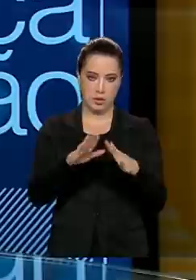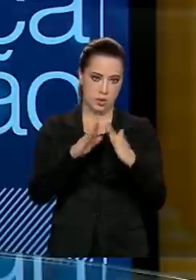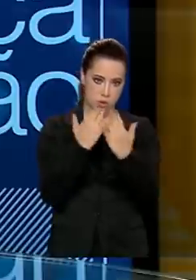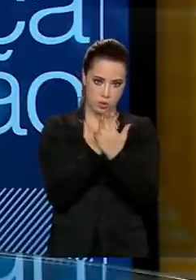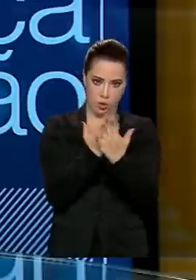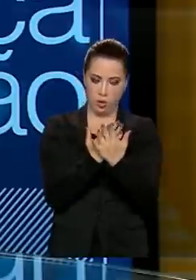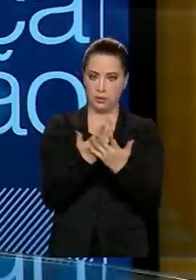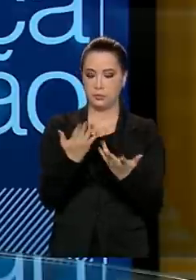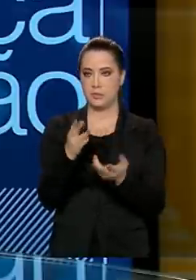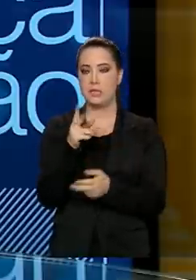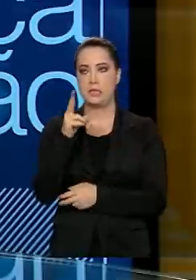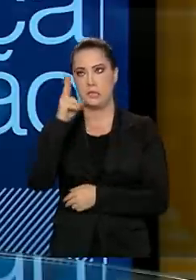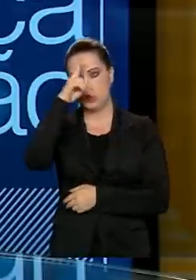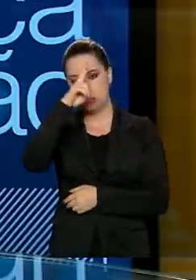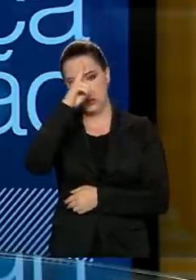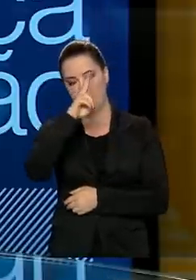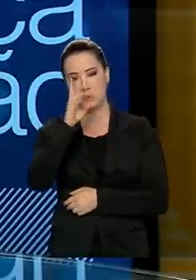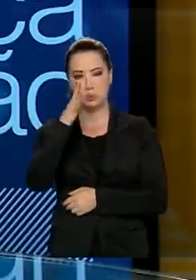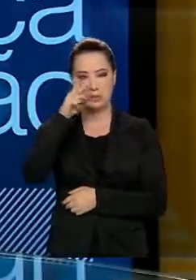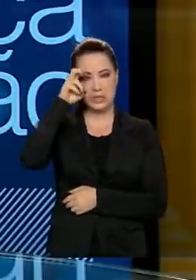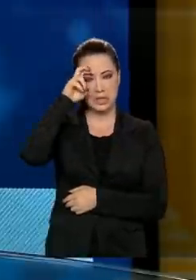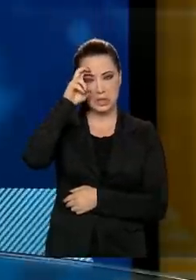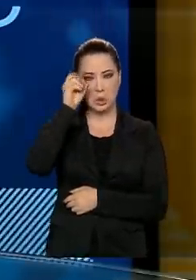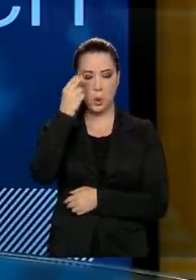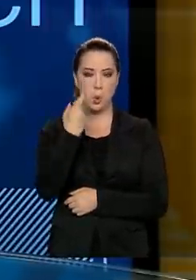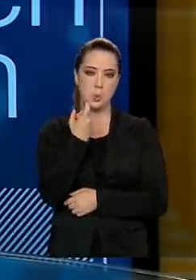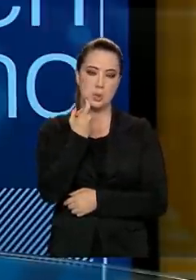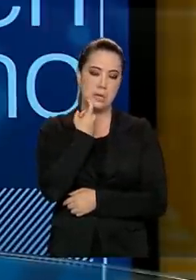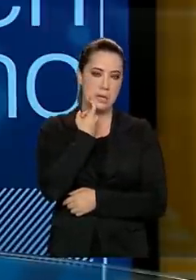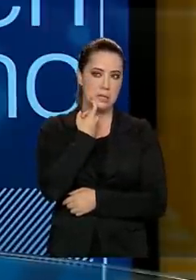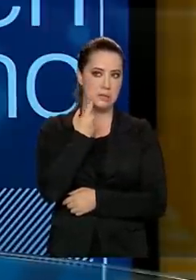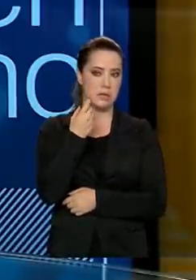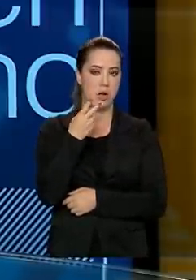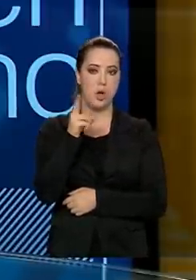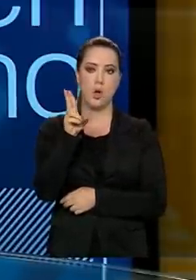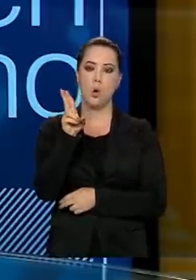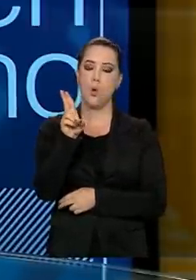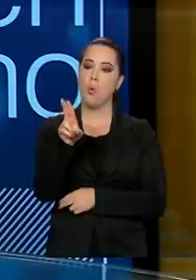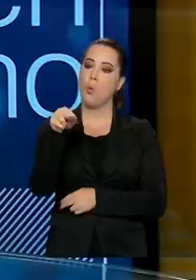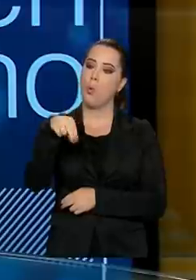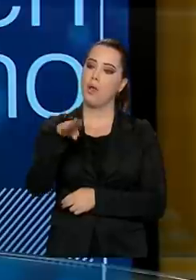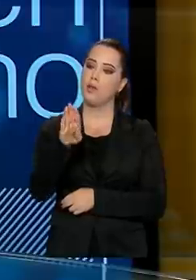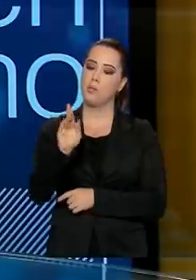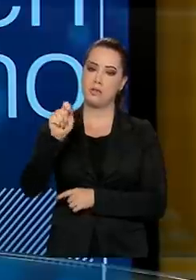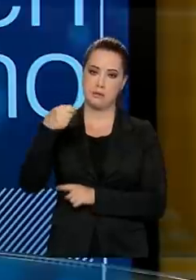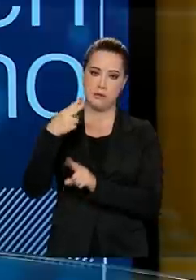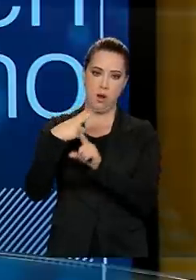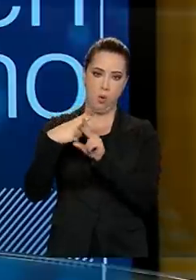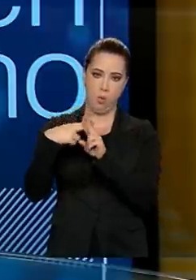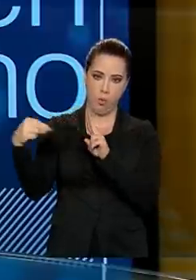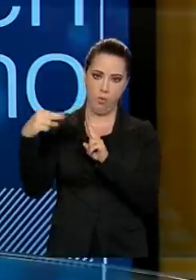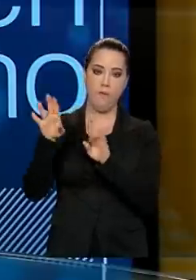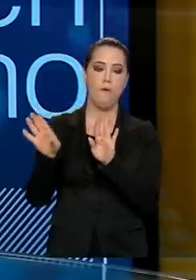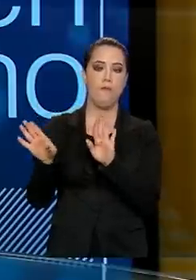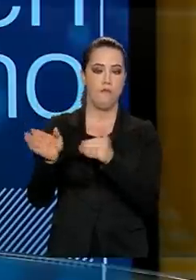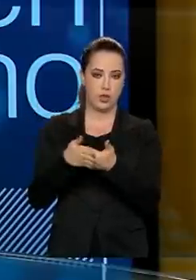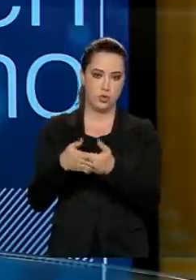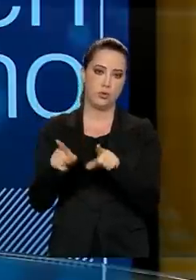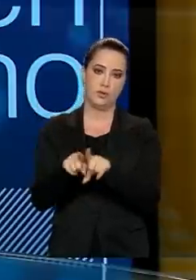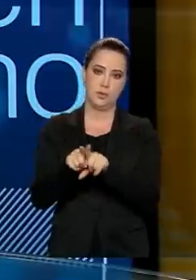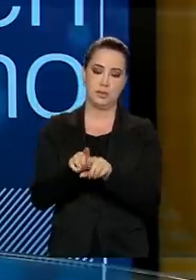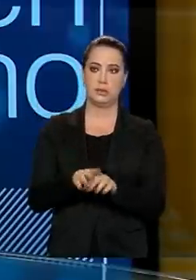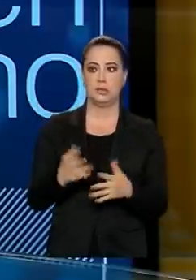as aulas e fechou. E aí no final de semana eu comecei a acompanhar Brasil afora, vários estados também decretando o